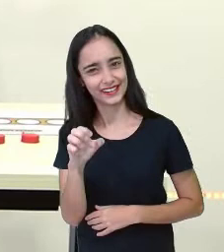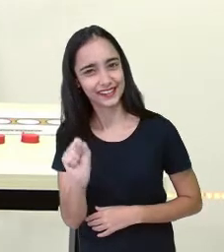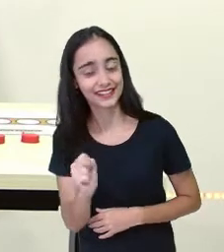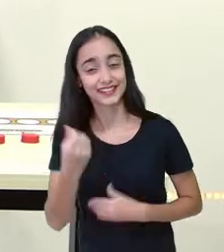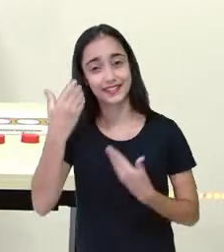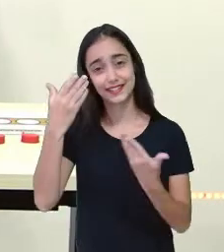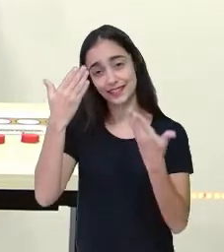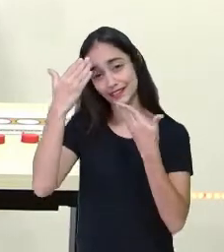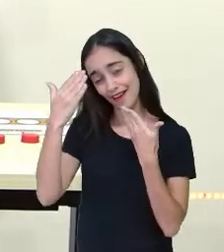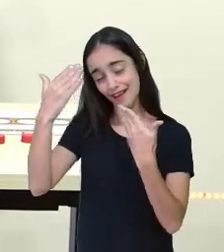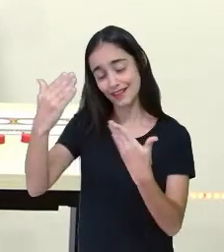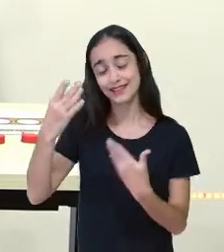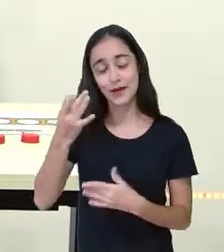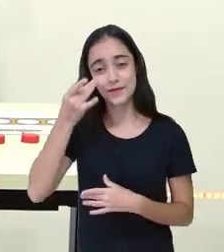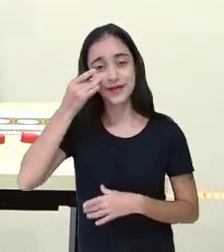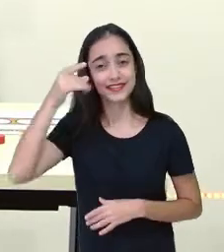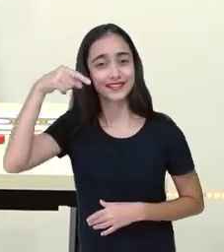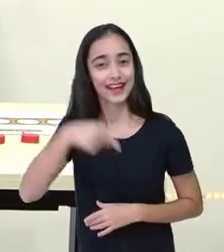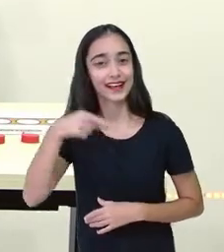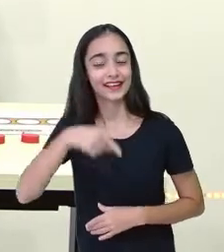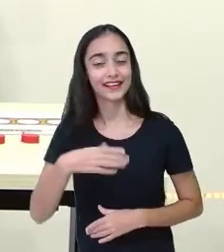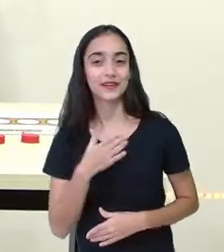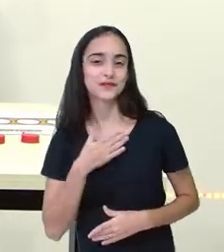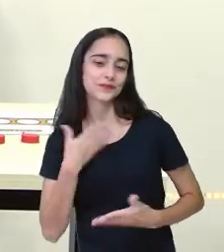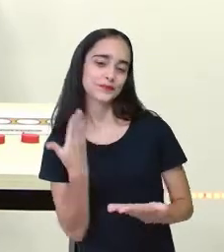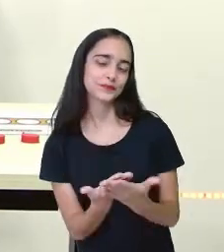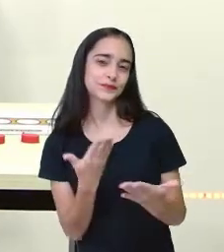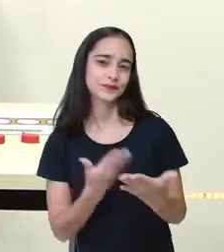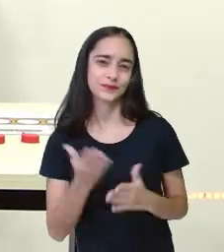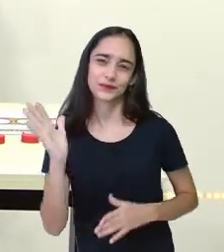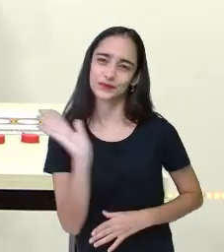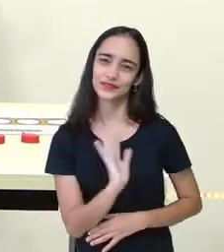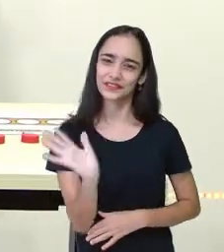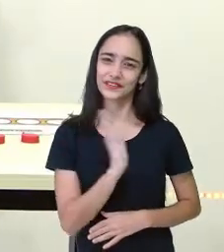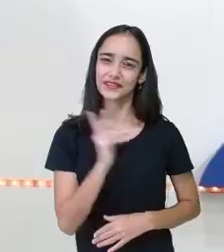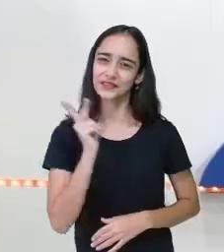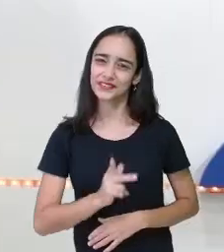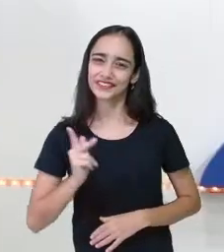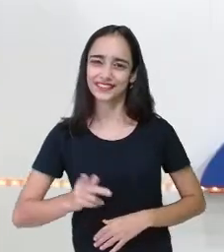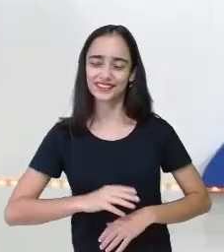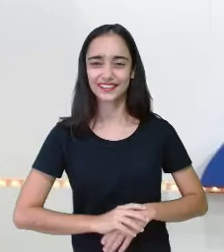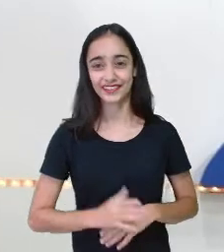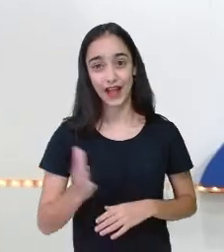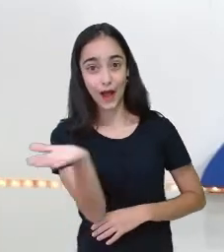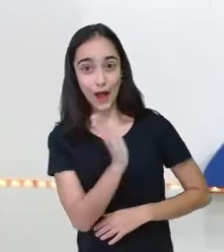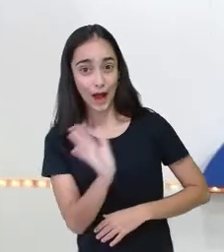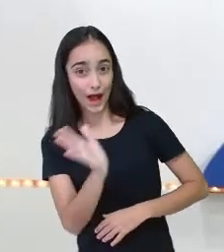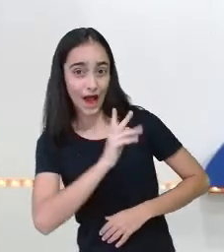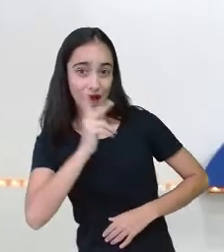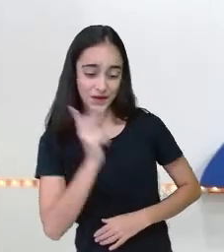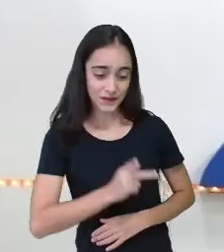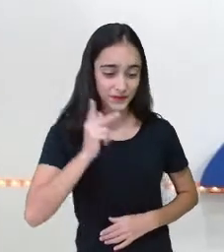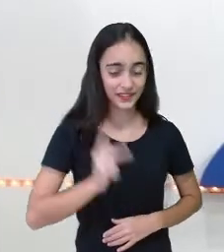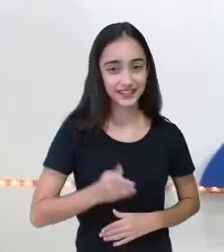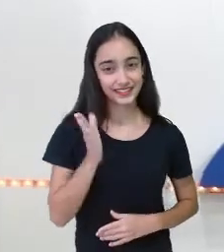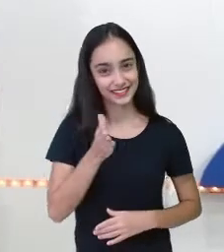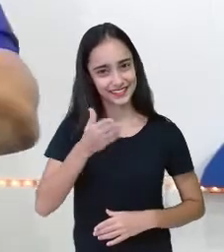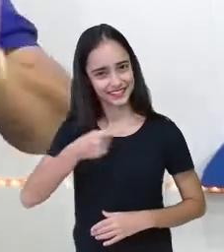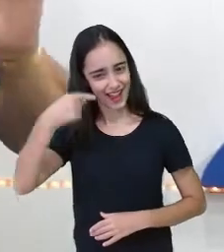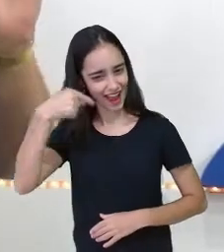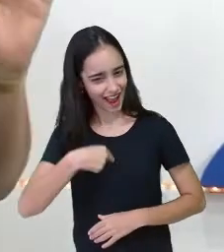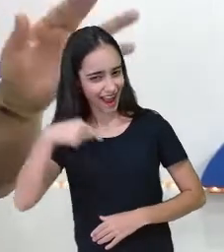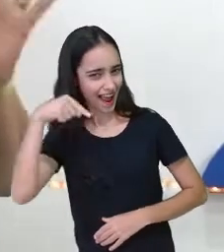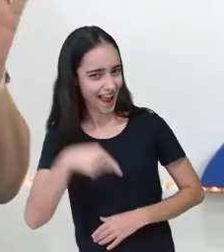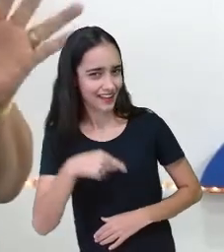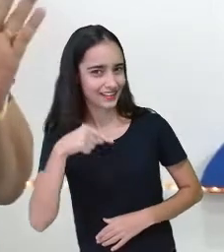agradecer pela presença dela aqui na minha aula, né? Olá, professora Iris! Olá, professora Josi! Já estou aqui e já